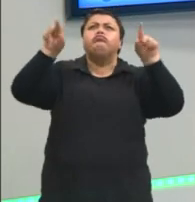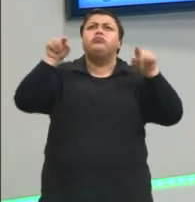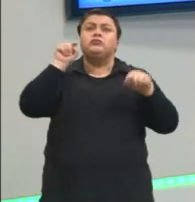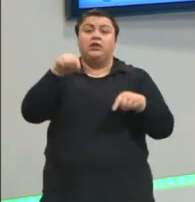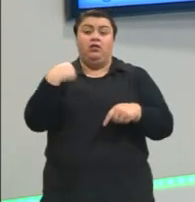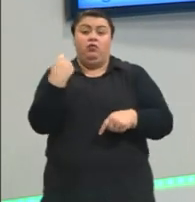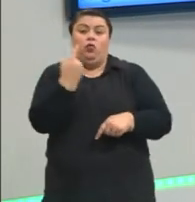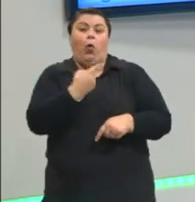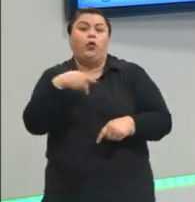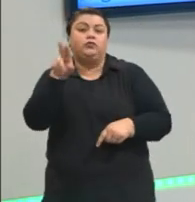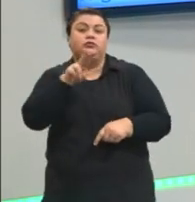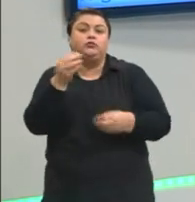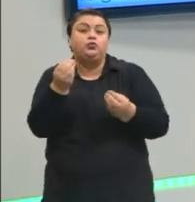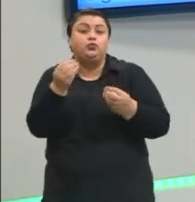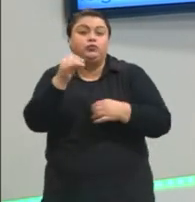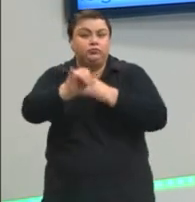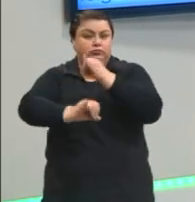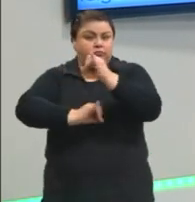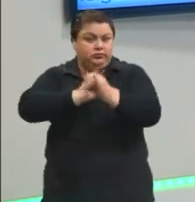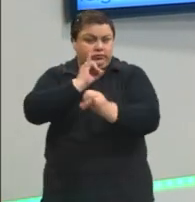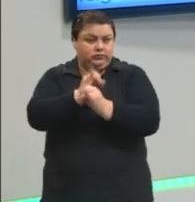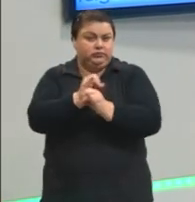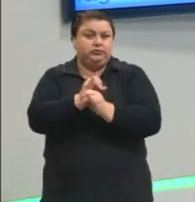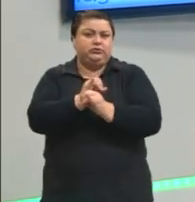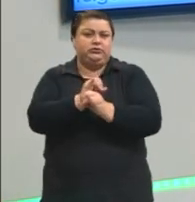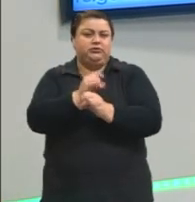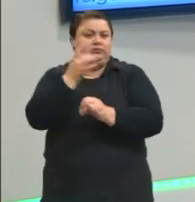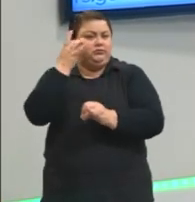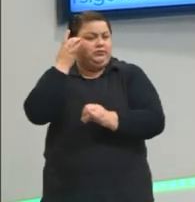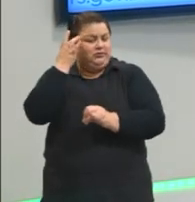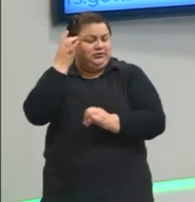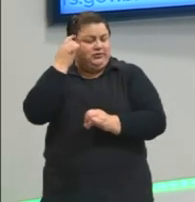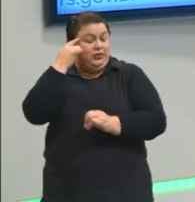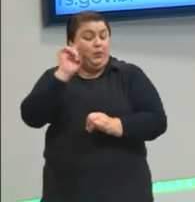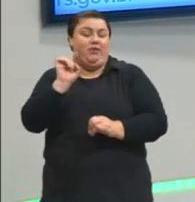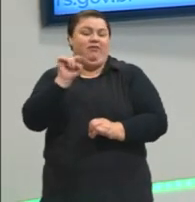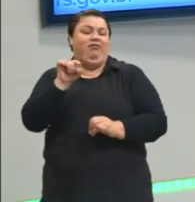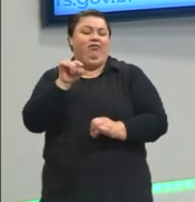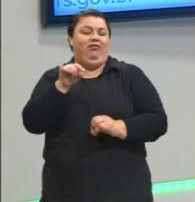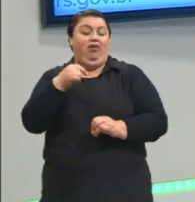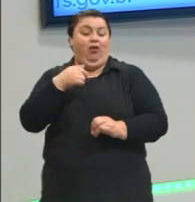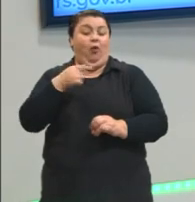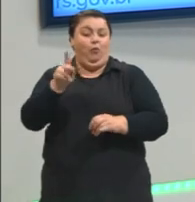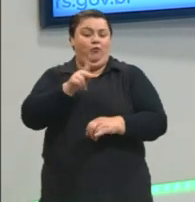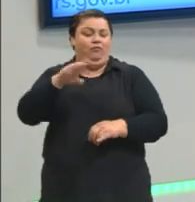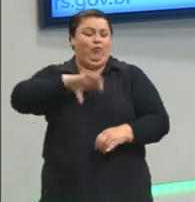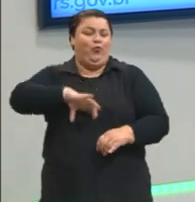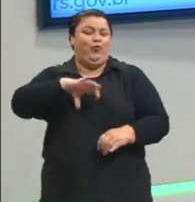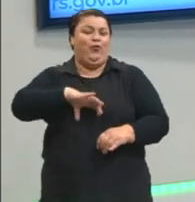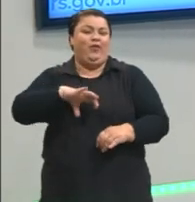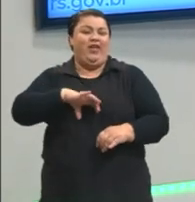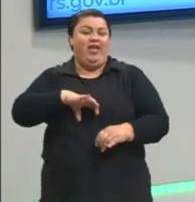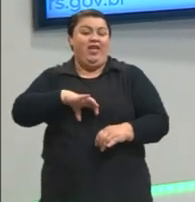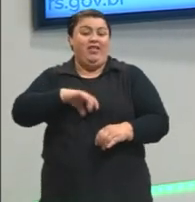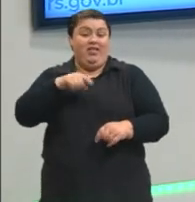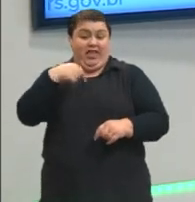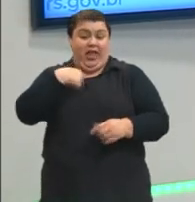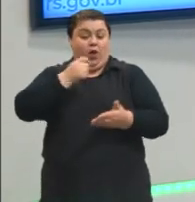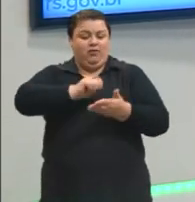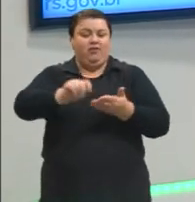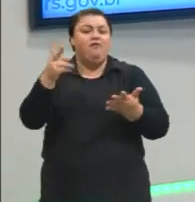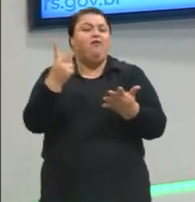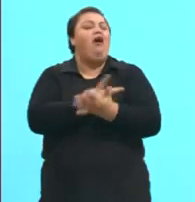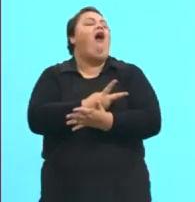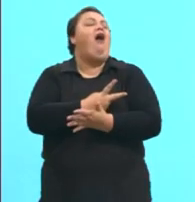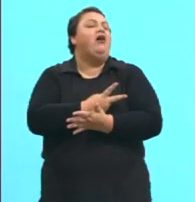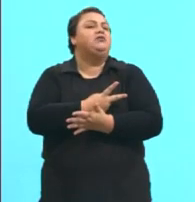bastante na internet. E não pensem que eu sou professora de português, que eu não escrevo abreviado muitas vezes. Está aqui